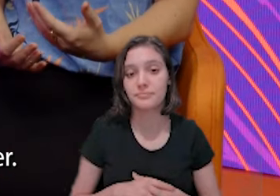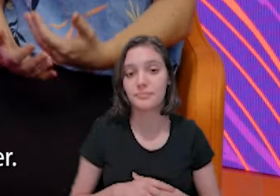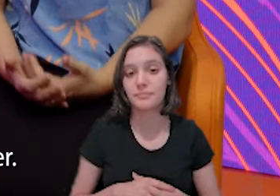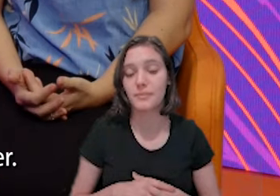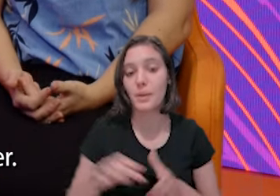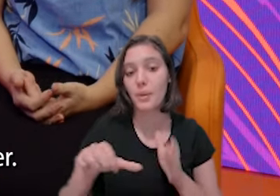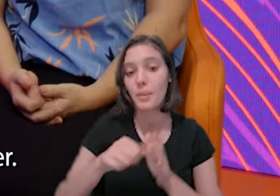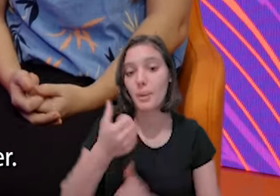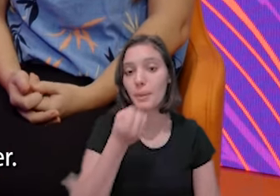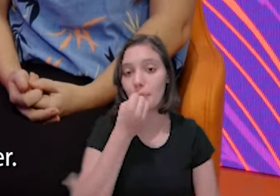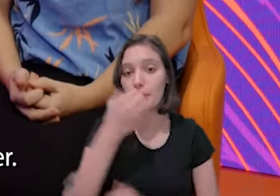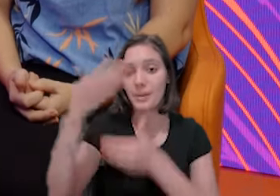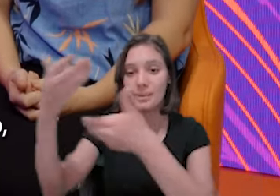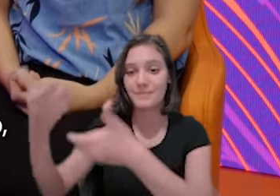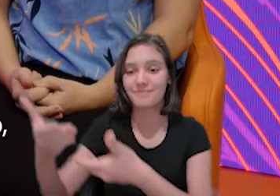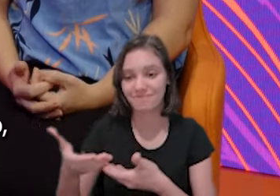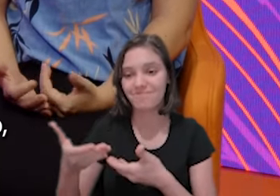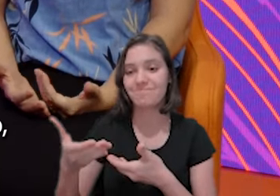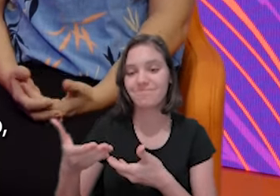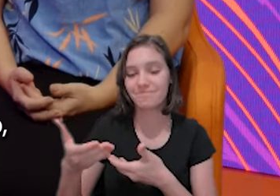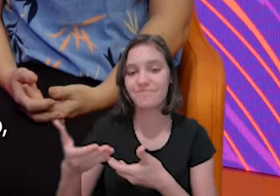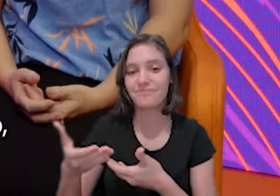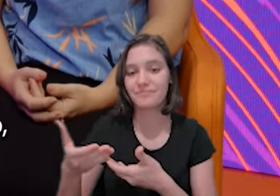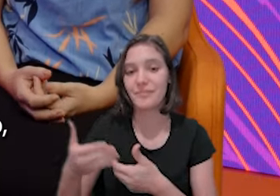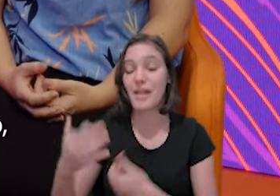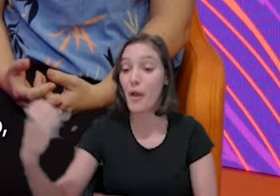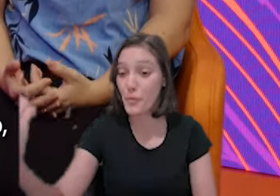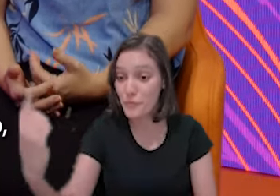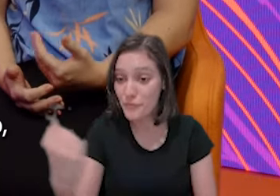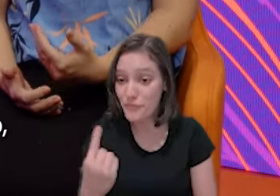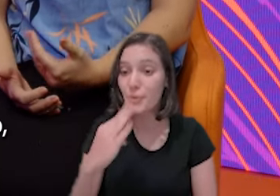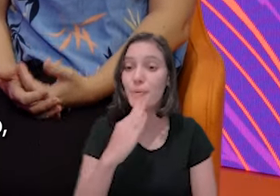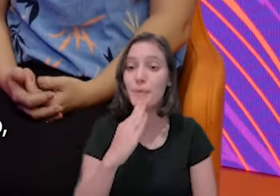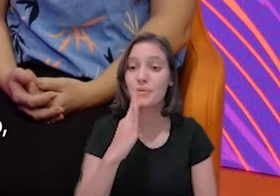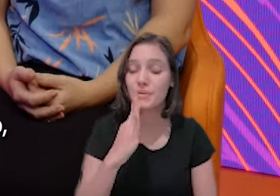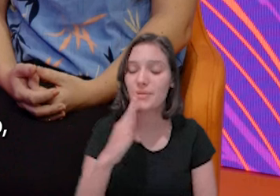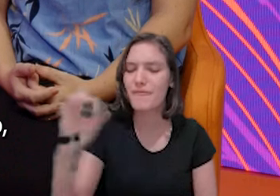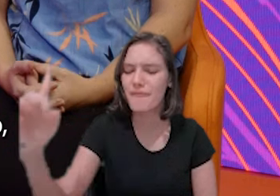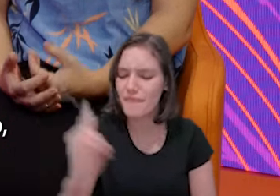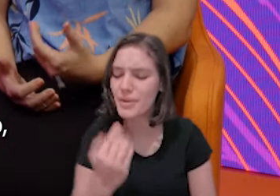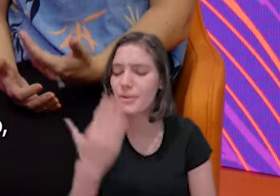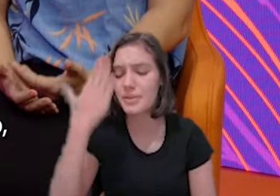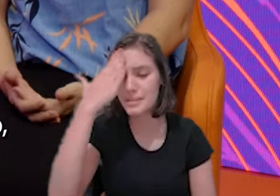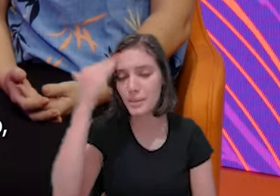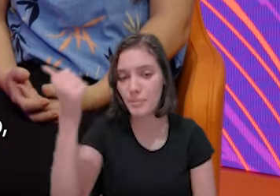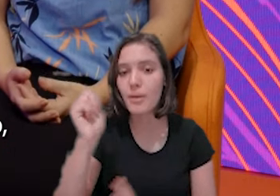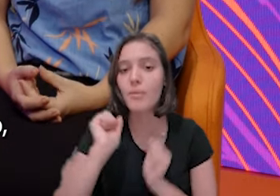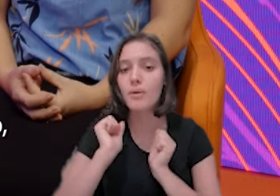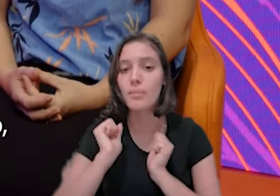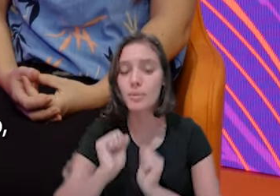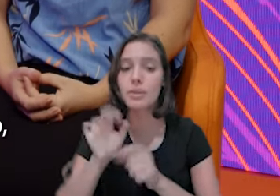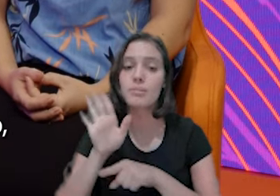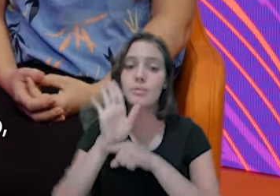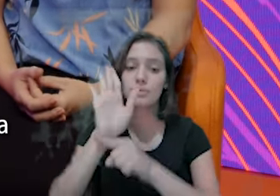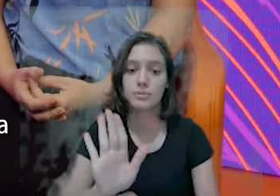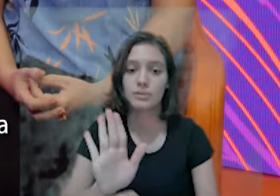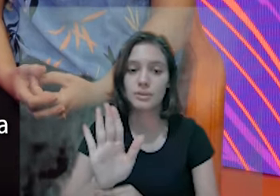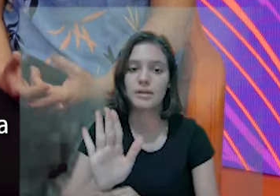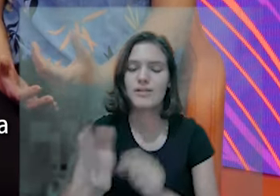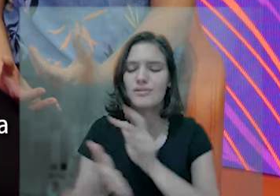venham saber o que a gente tem para fazer. Tem muita coisa bacana, tem muito curso, tem muita gente para você conhecer.